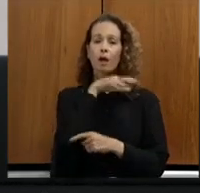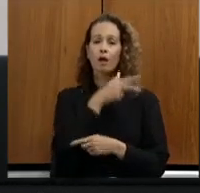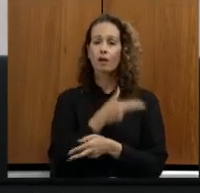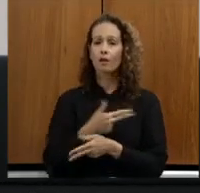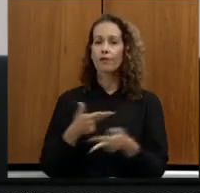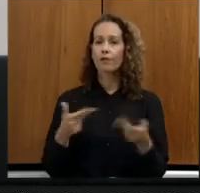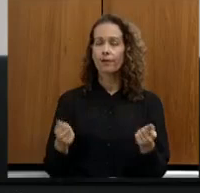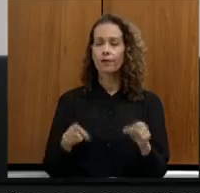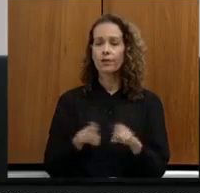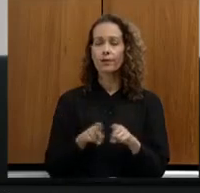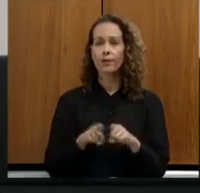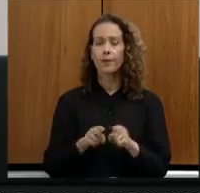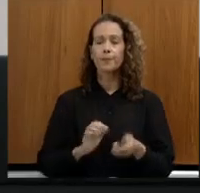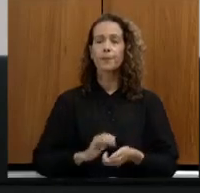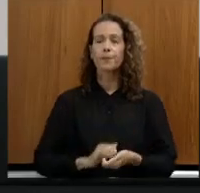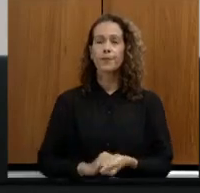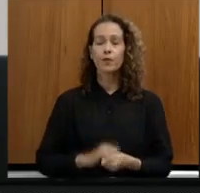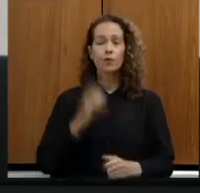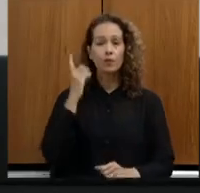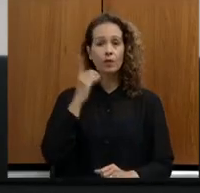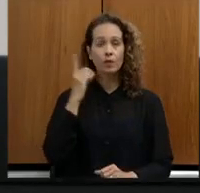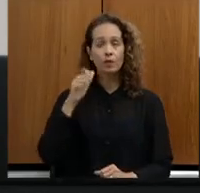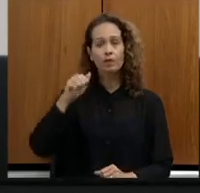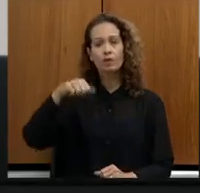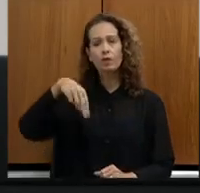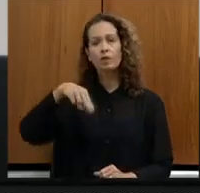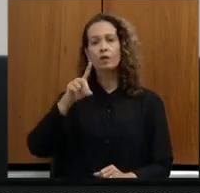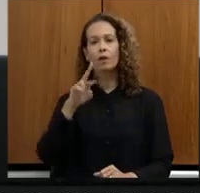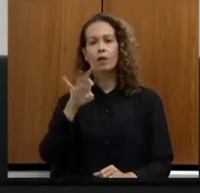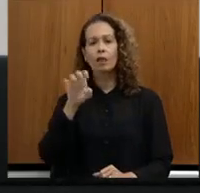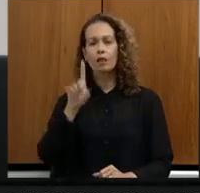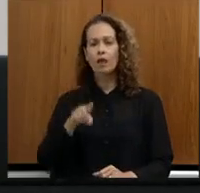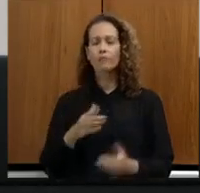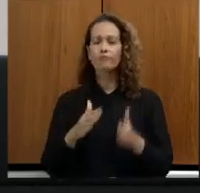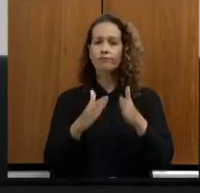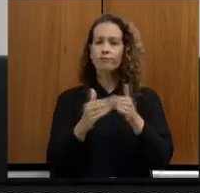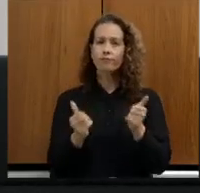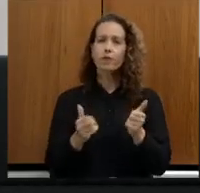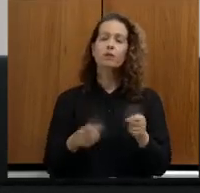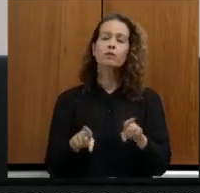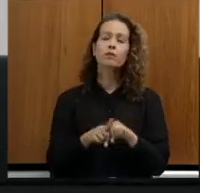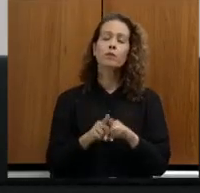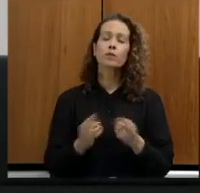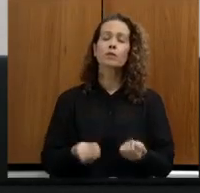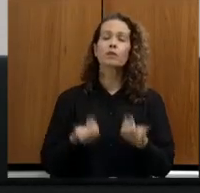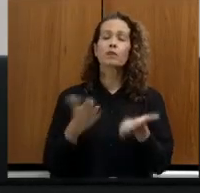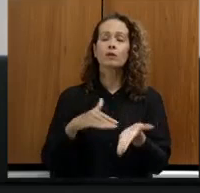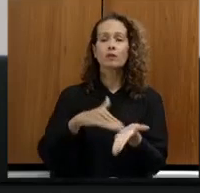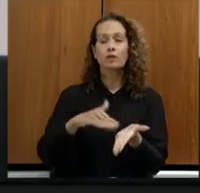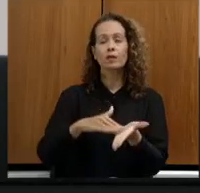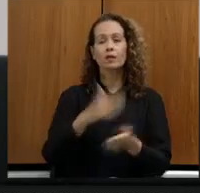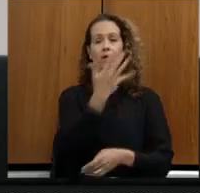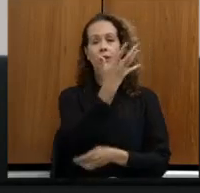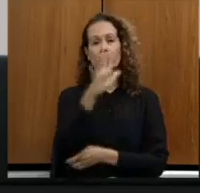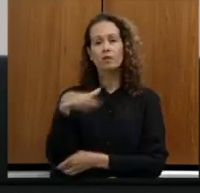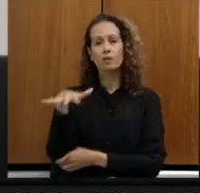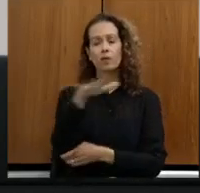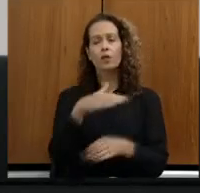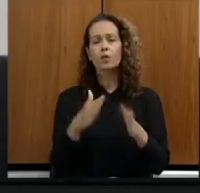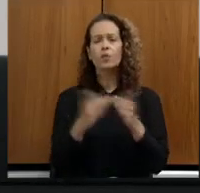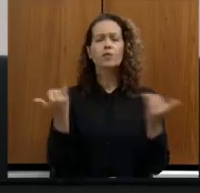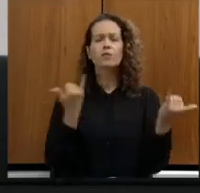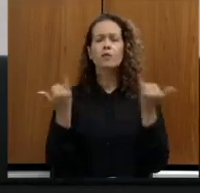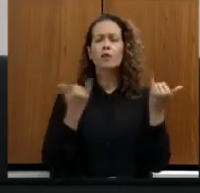requerimento do deputado André Quintão requer que seja encaminhado à Secretaria de Estado de Meio Ambiente informações detalhadas pedindo informações